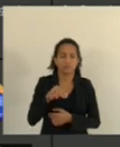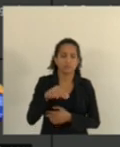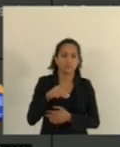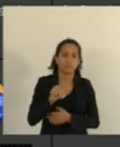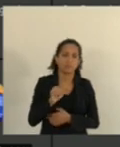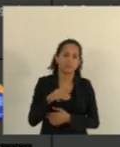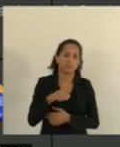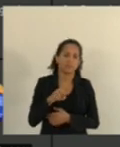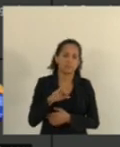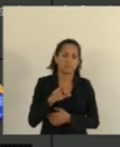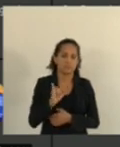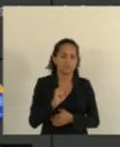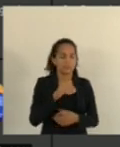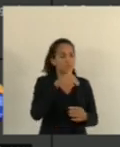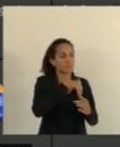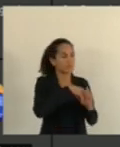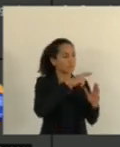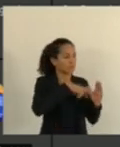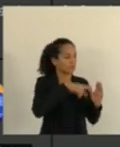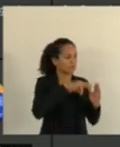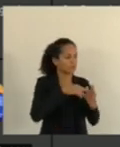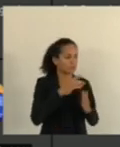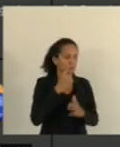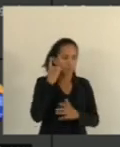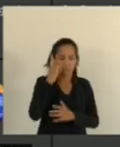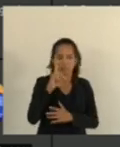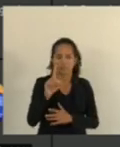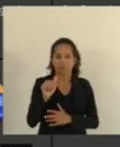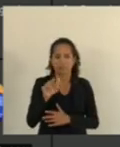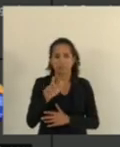Voto com o relator Deputado Dari Pagum